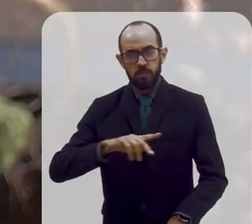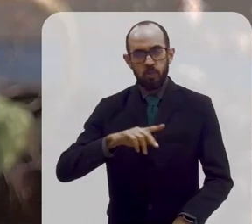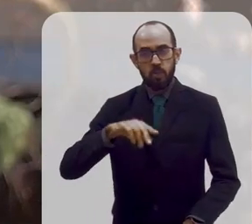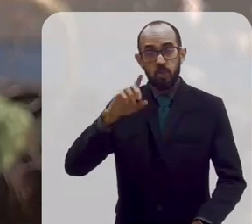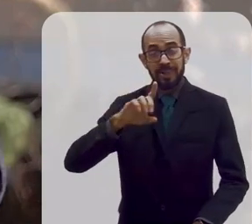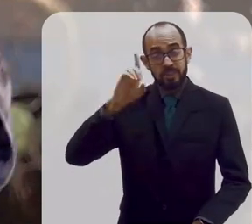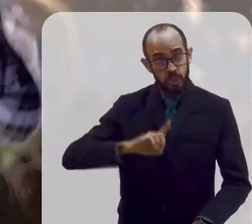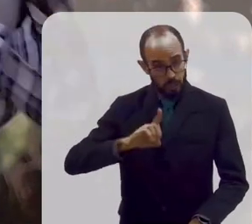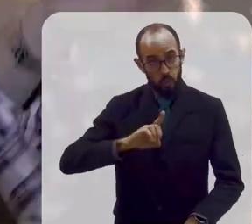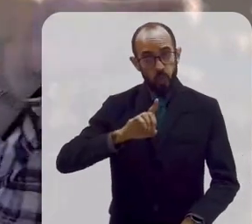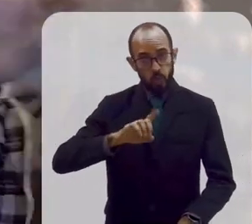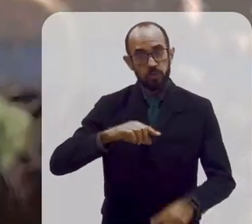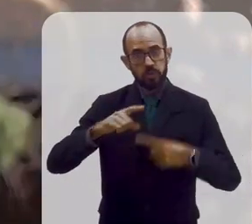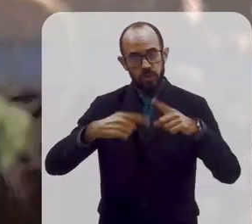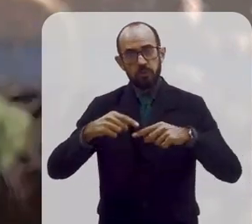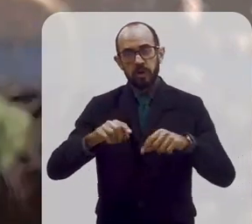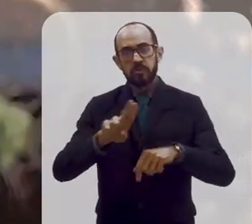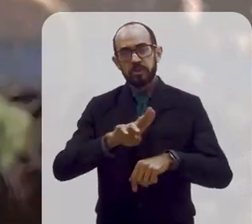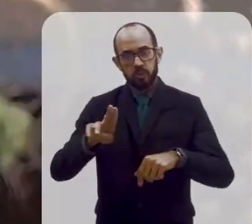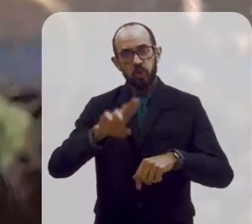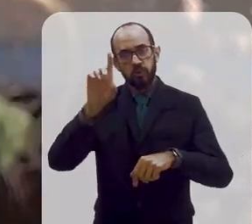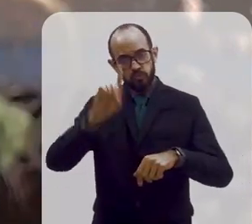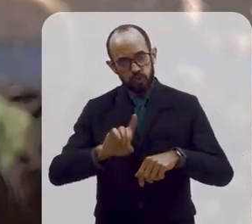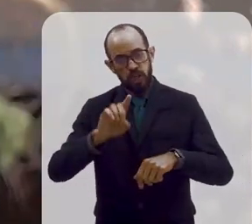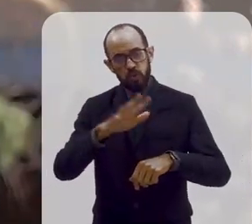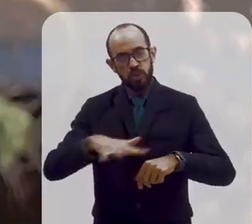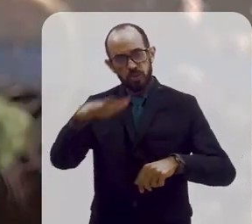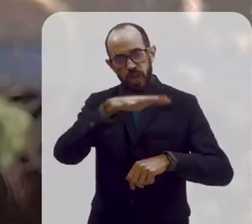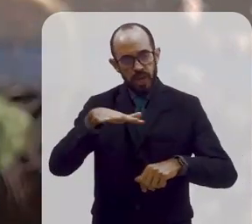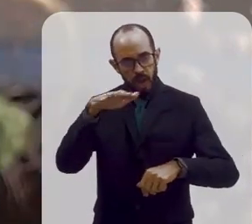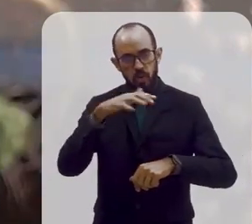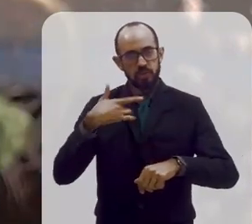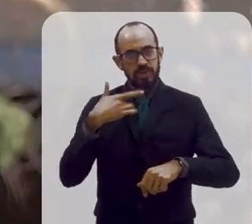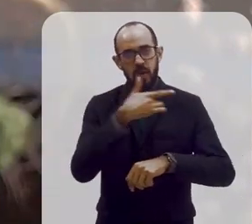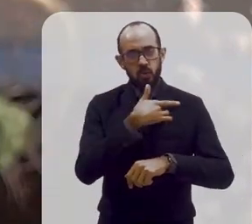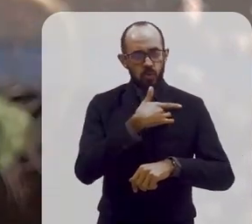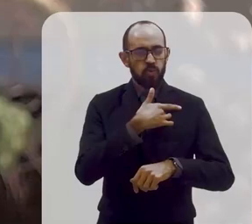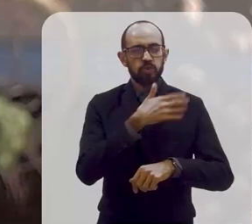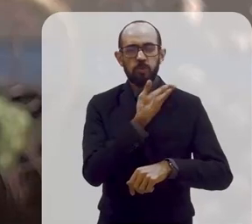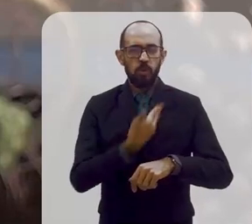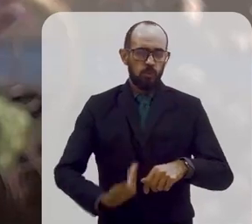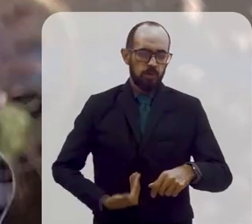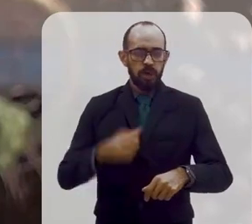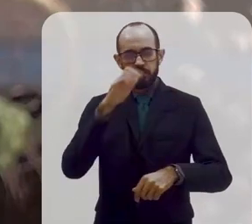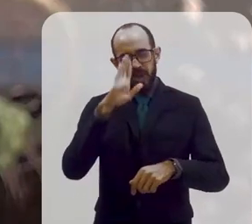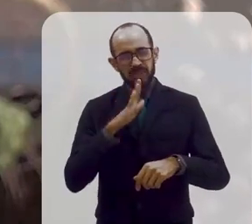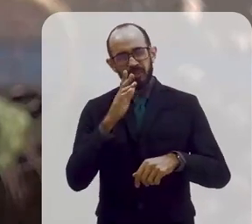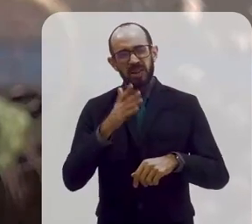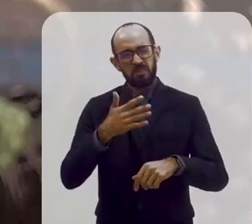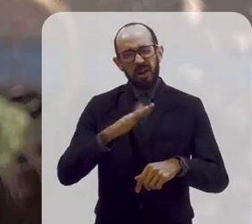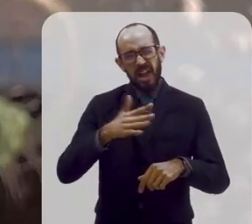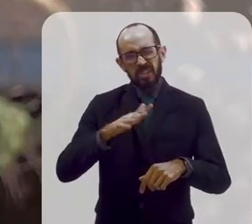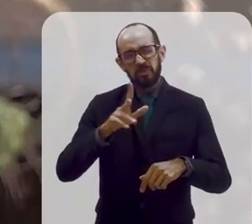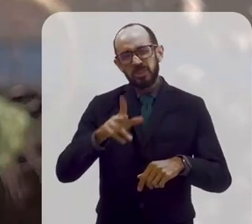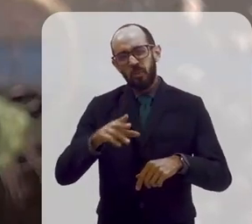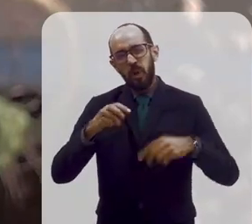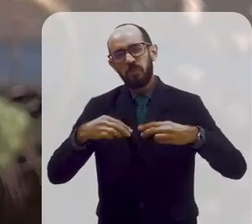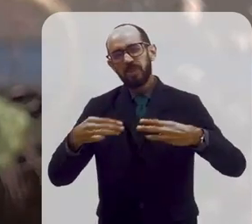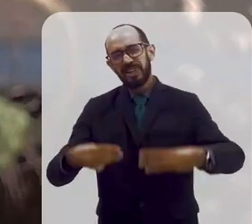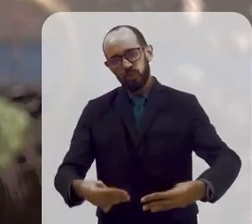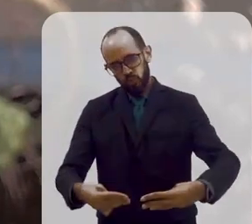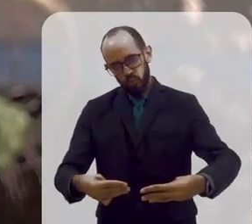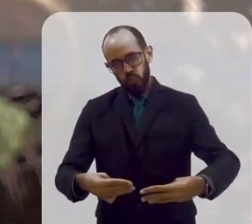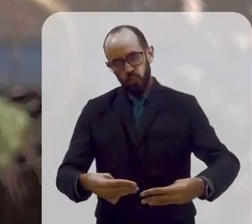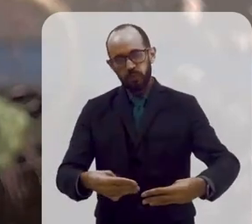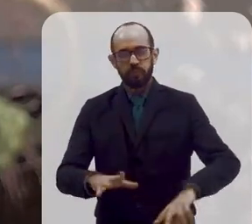depois, ele vai ser nomeado também diretor-geral de saúde pública do Brasil, que era uma espécie de ministro da saúde na época. E